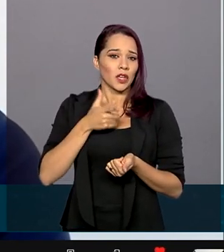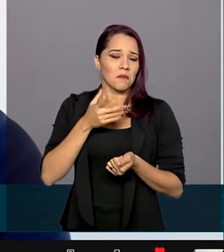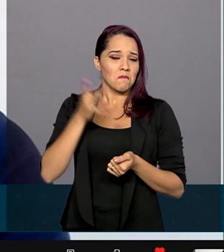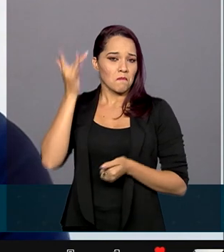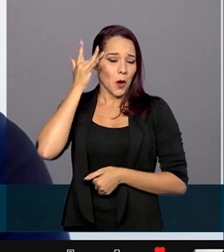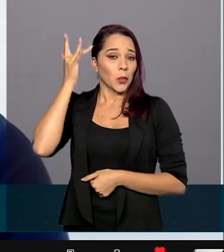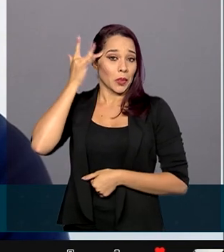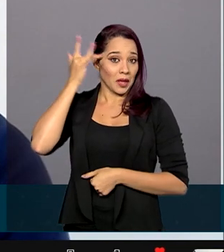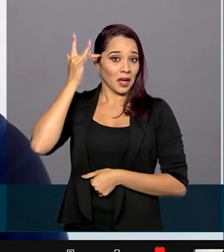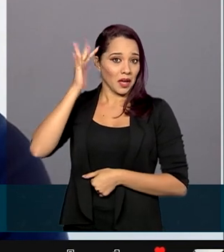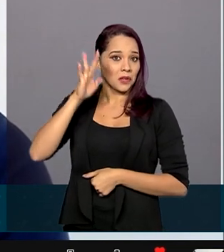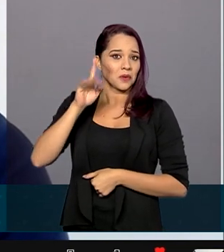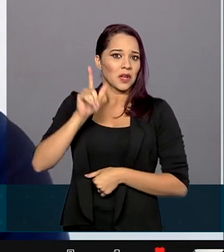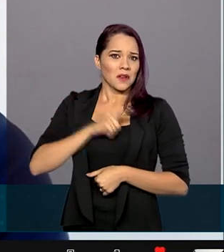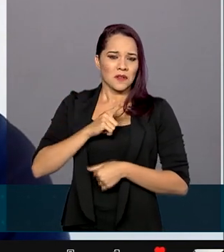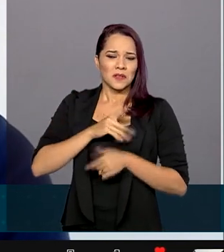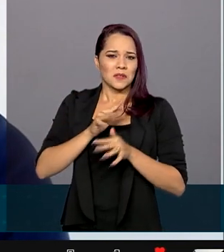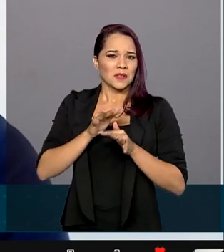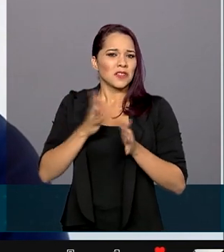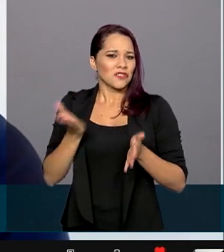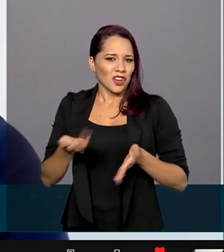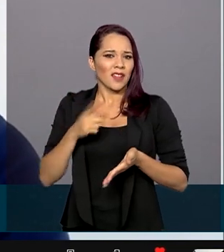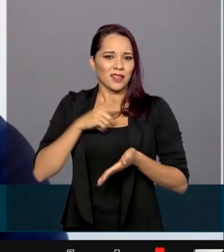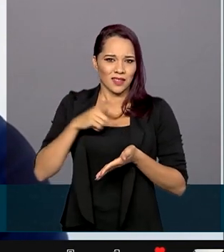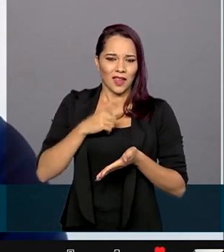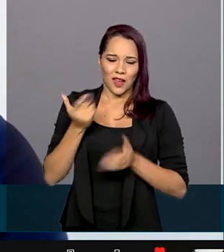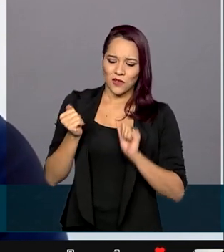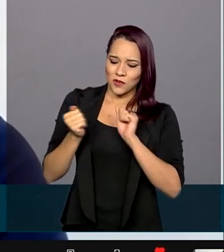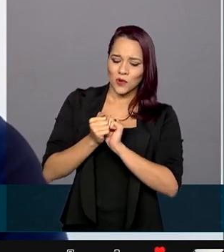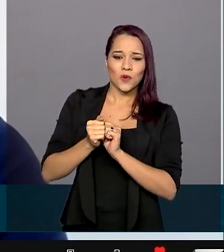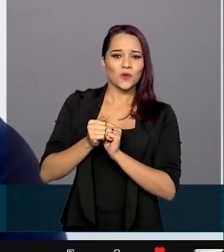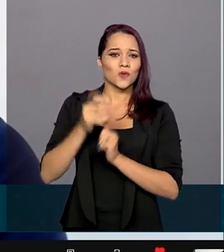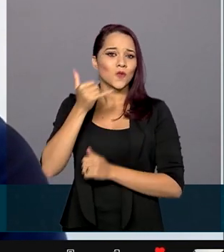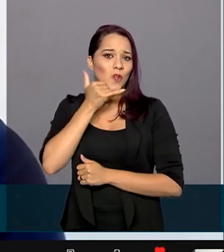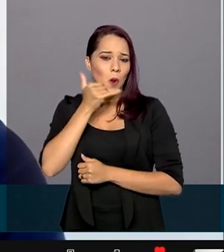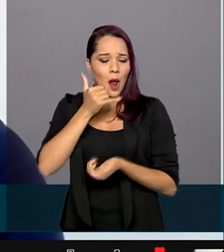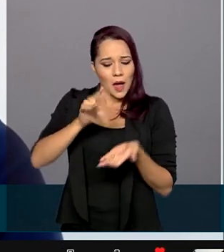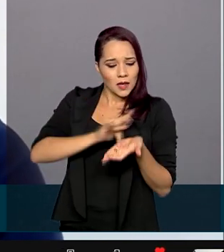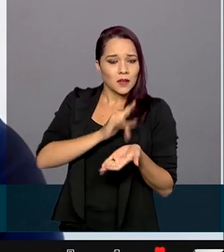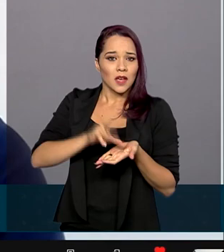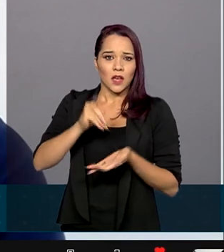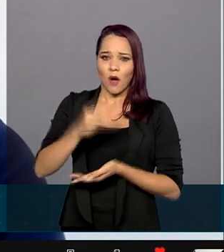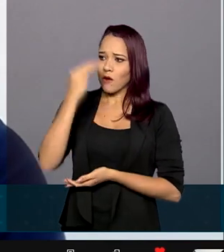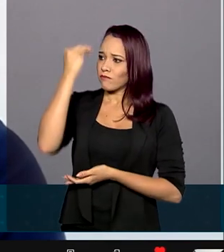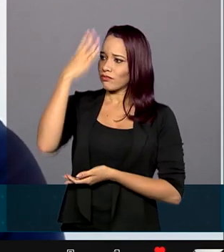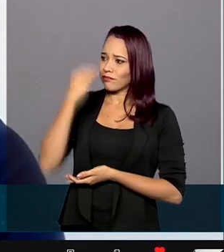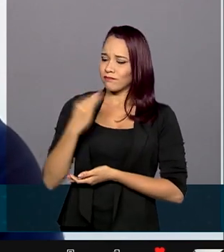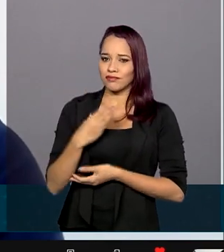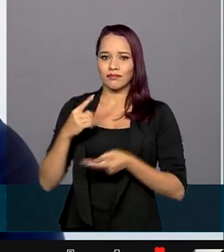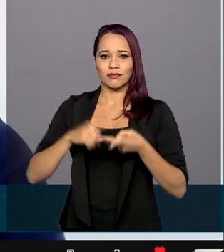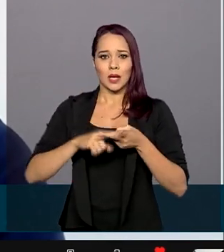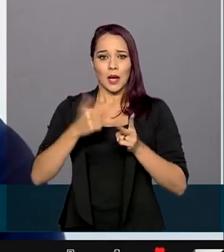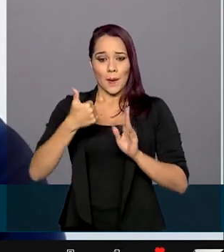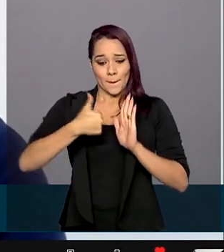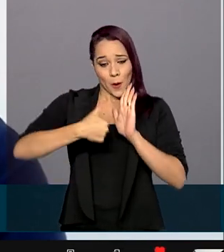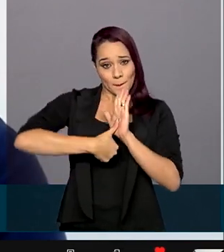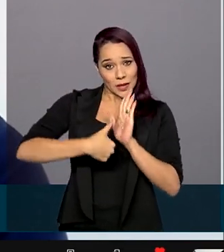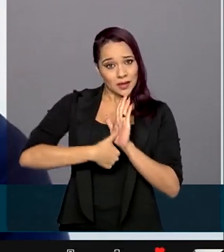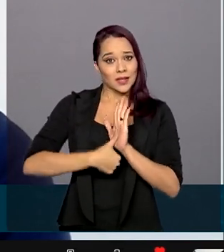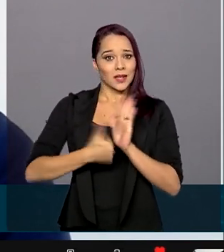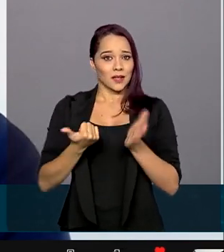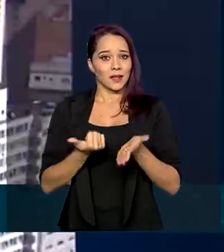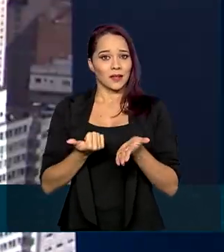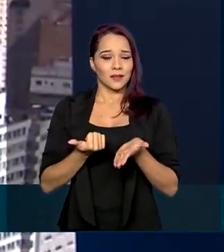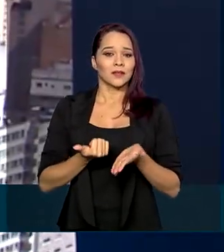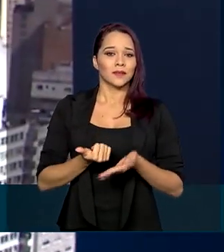muito modernos, funcionalidades muito modernas que já estão embarcadas nos nossos smartphones hoje, como reconhecimento facial, como geometria, de uma forma geral.